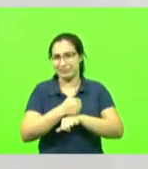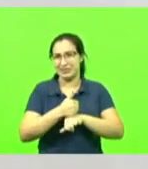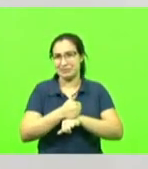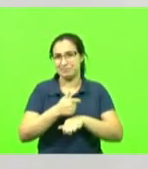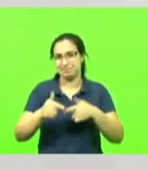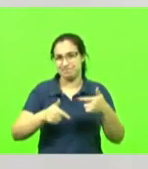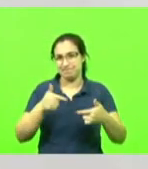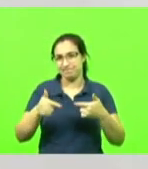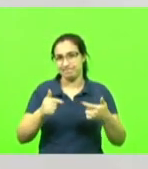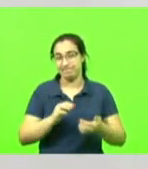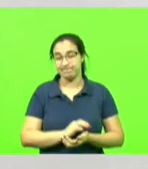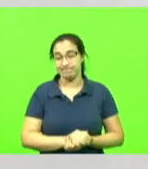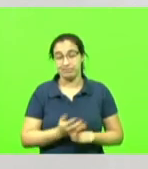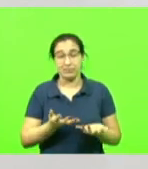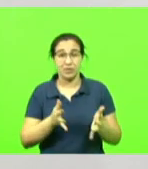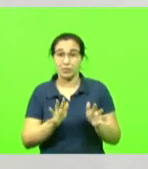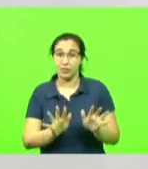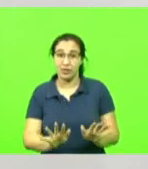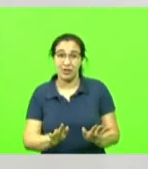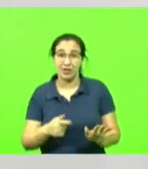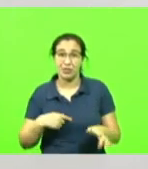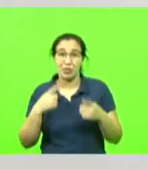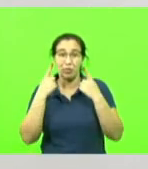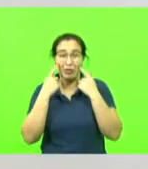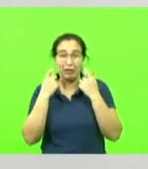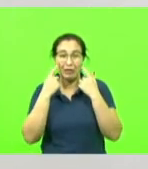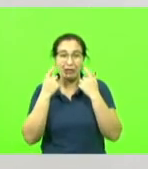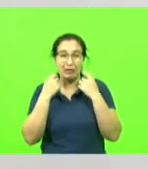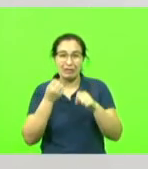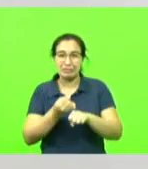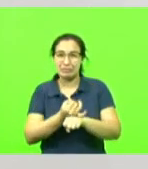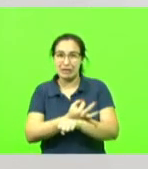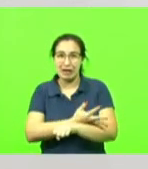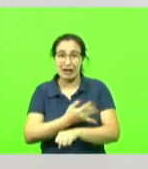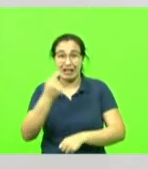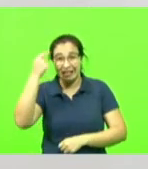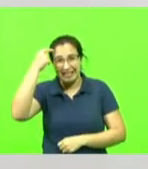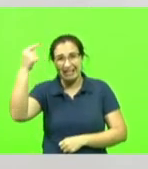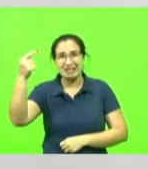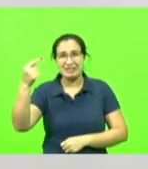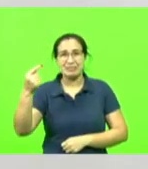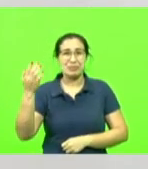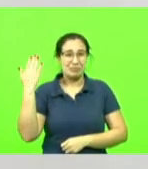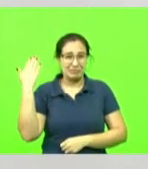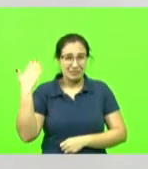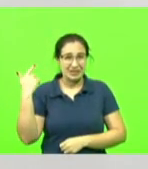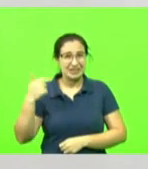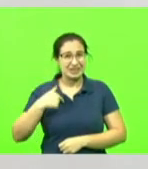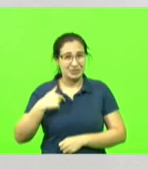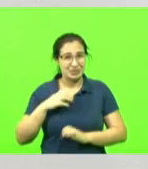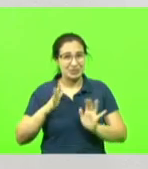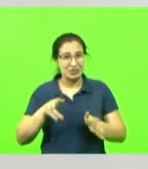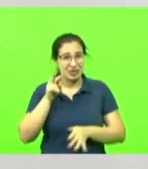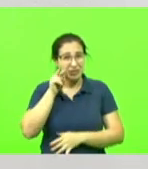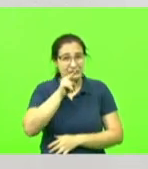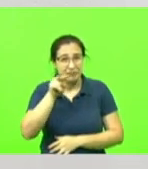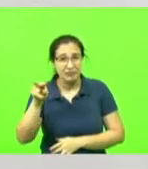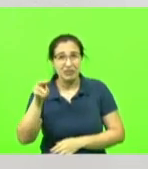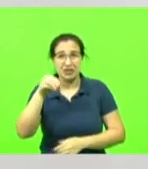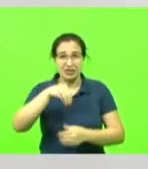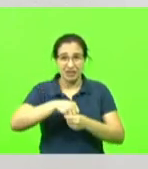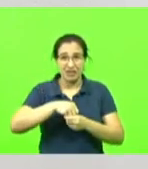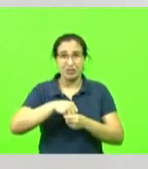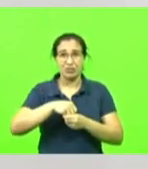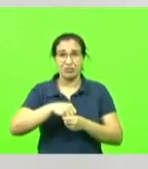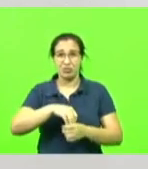E eu não quero também sair daqui aos prantos, se eu for me lembrar de cada coisa que eu já vivenciei ali, no que isso tocou a